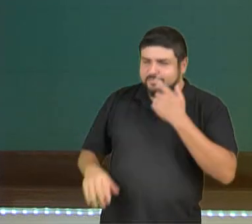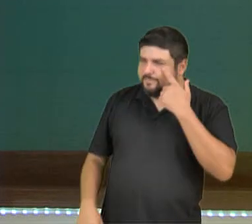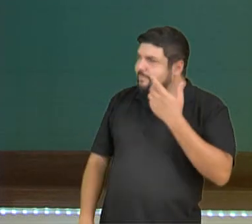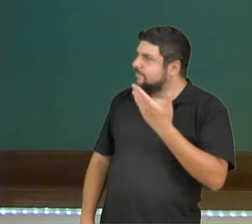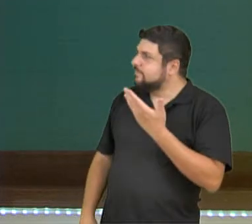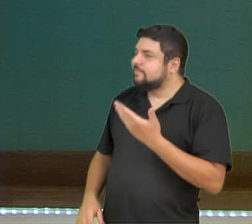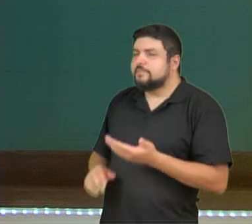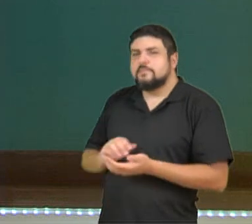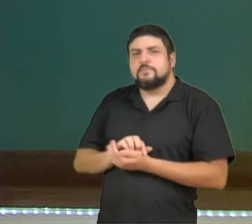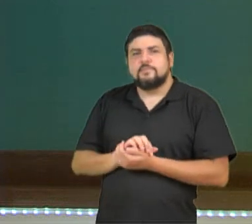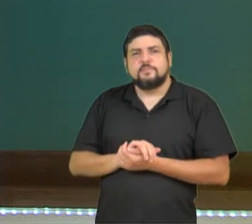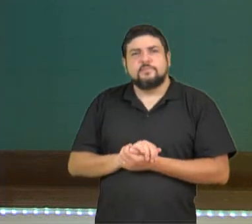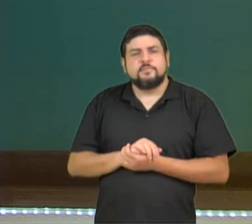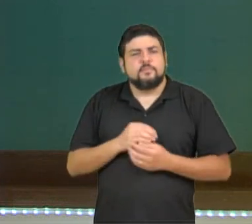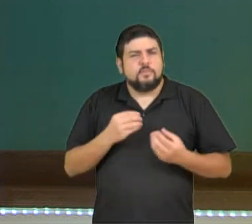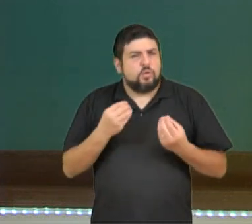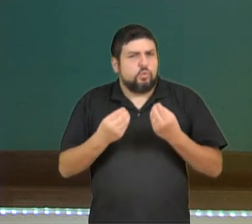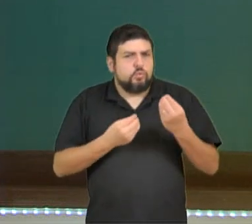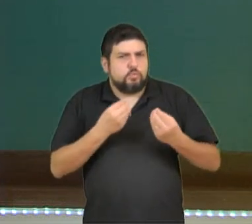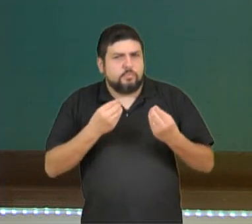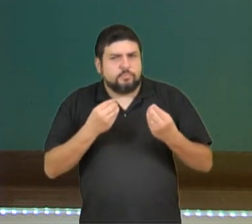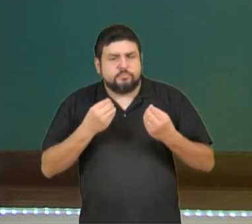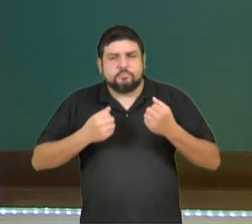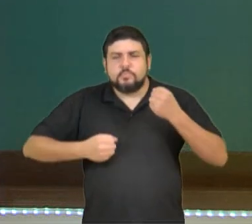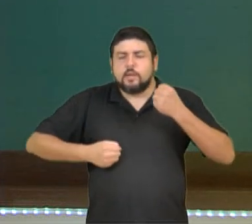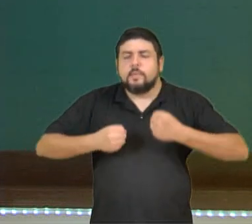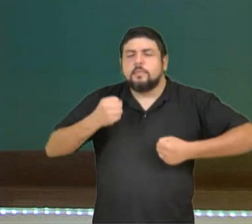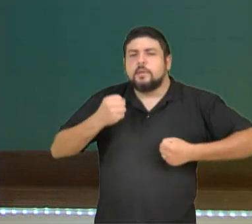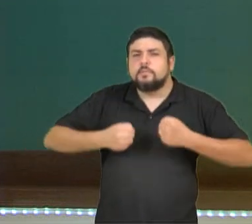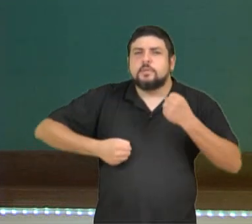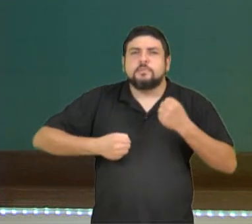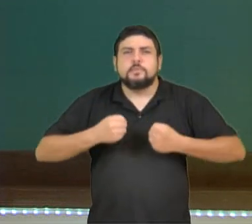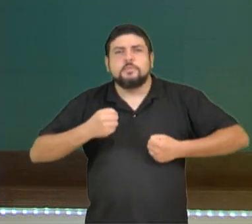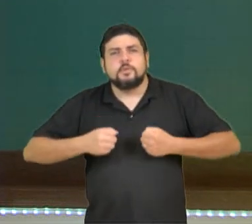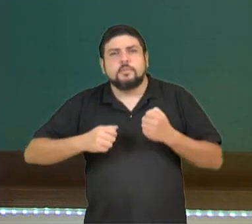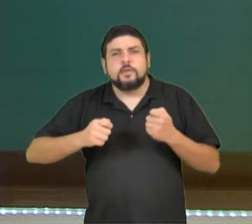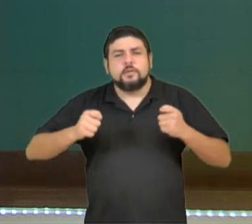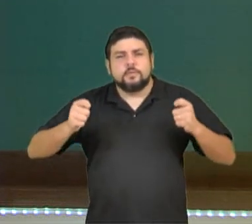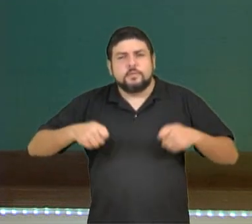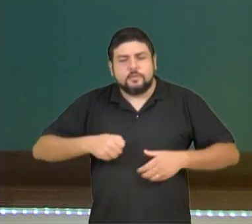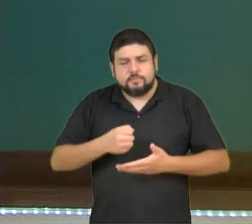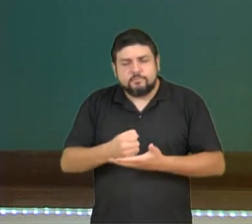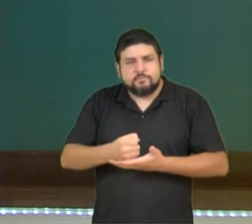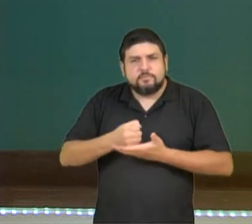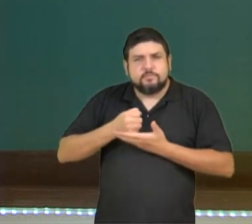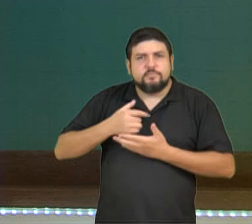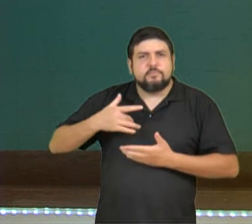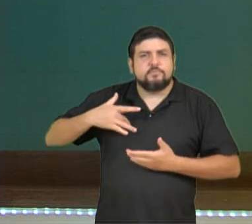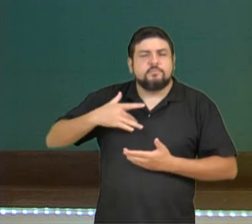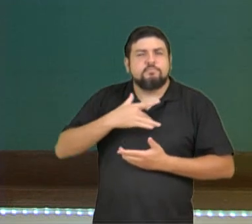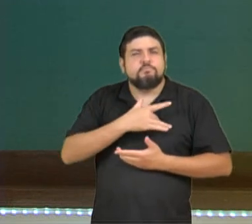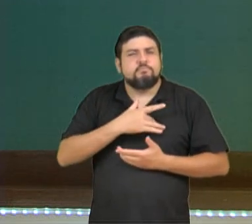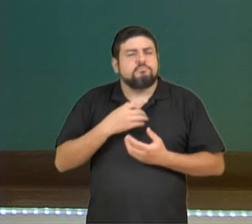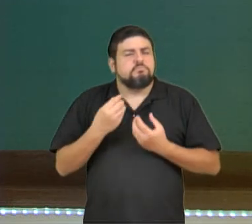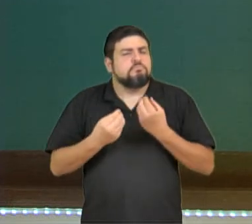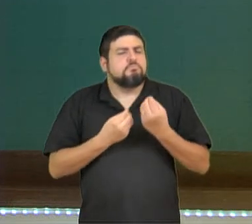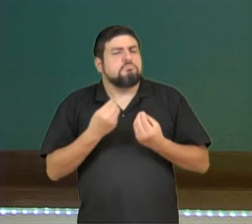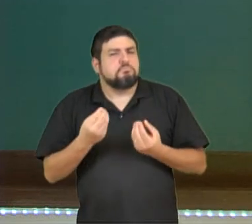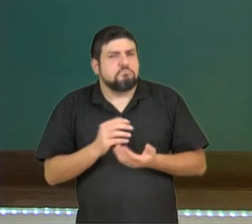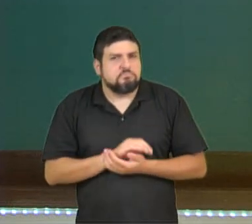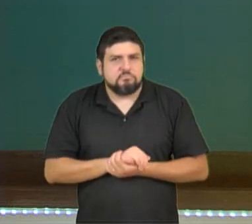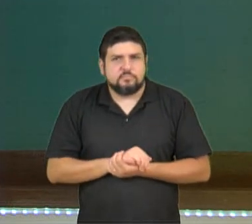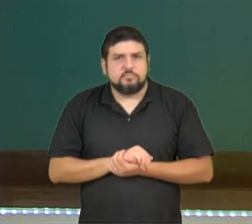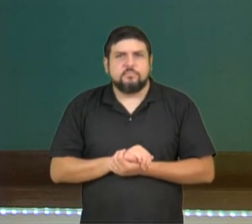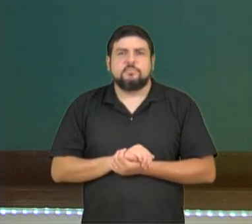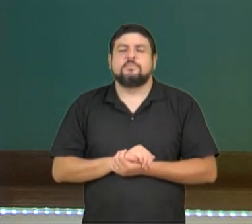Como que uma simples caminhada pode ajudar a nossa saúde, pode melhorar a nossa saúde? Isso